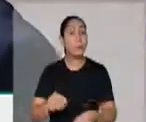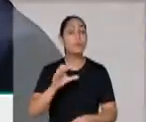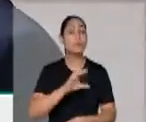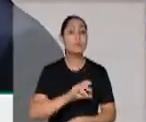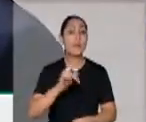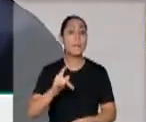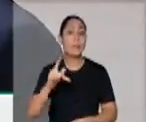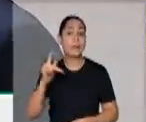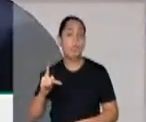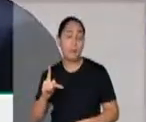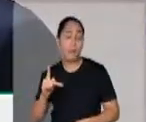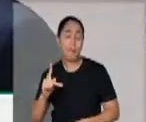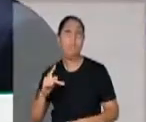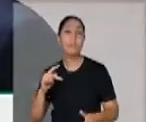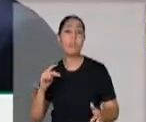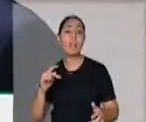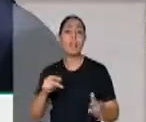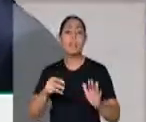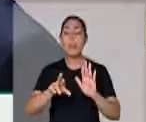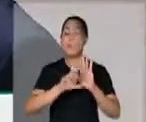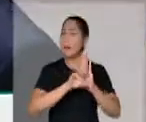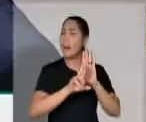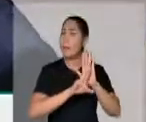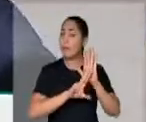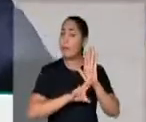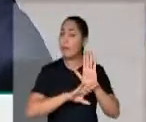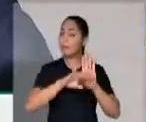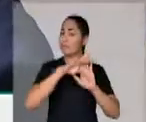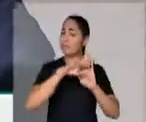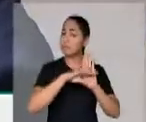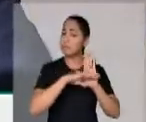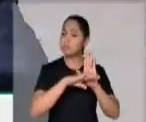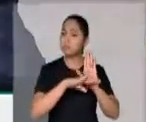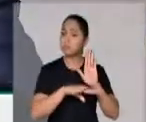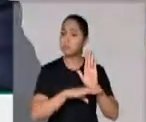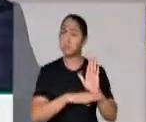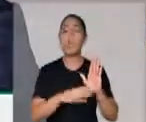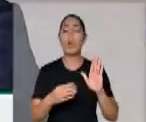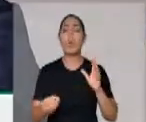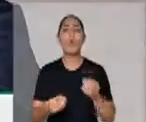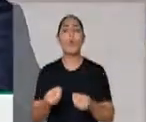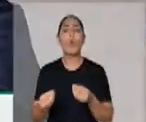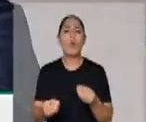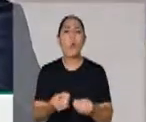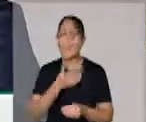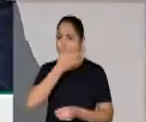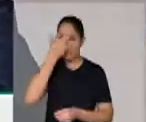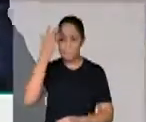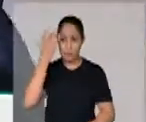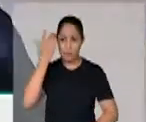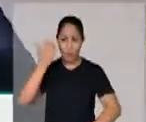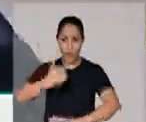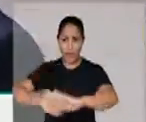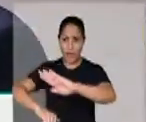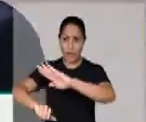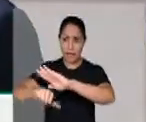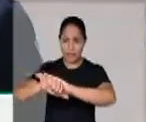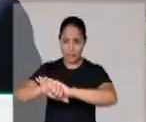Penal disciplina a forma como as pessoas acusadas da prática de crimes